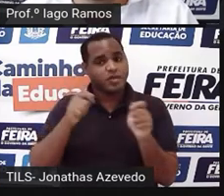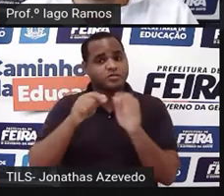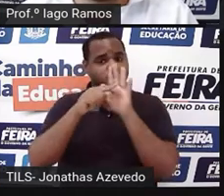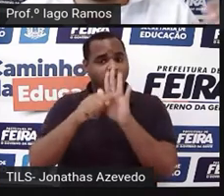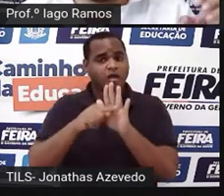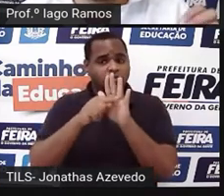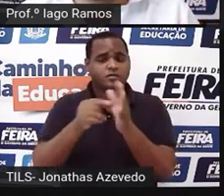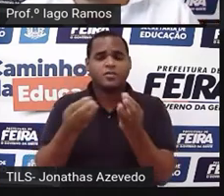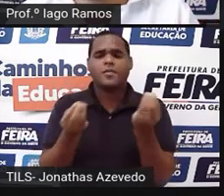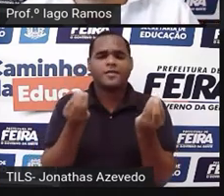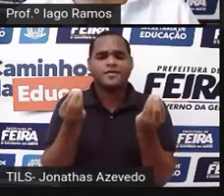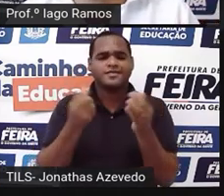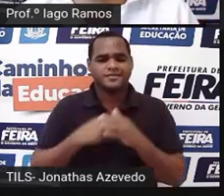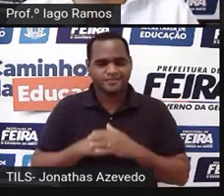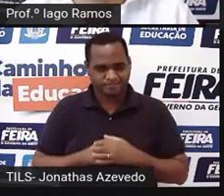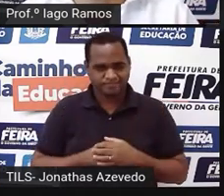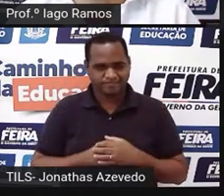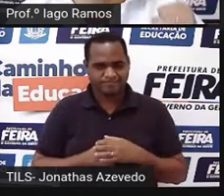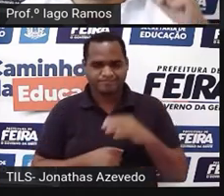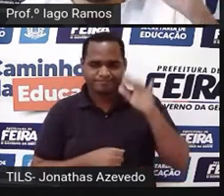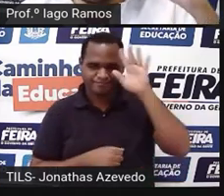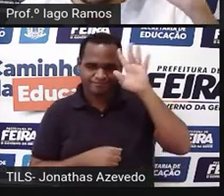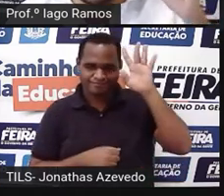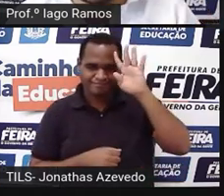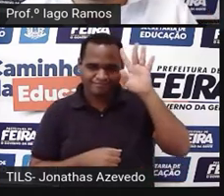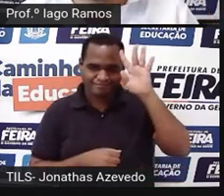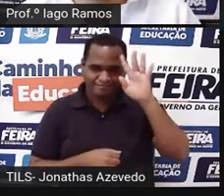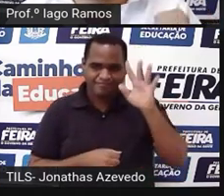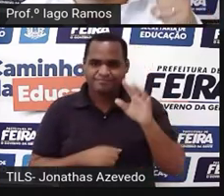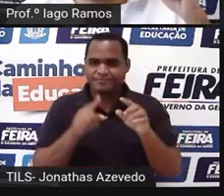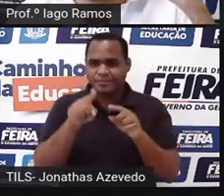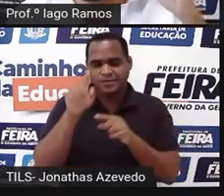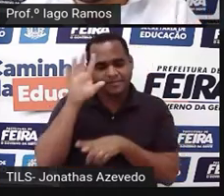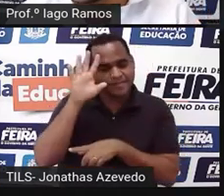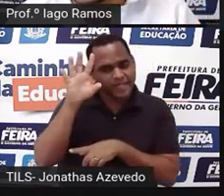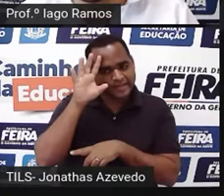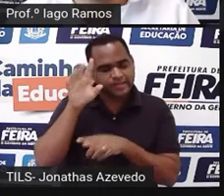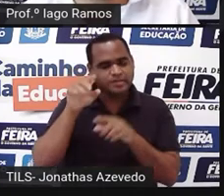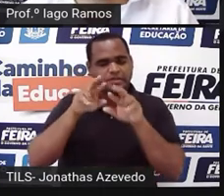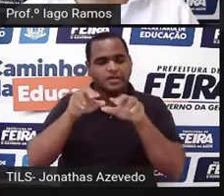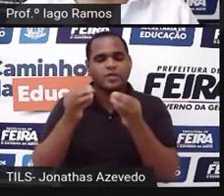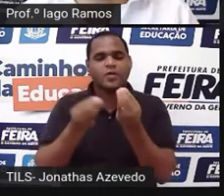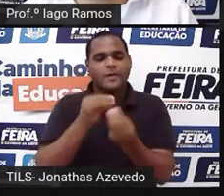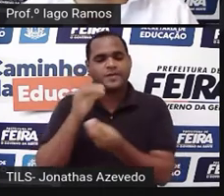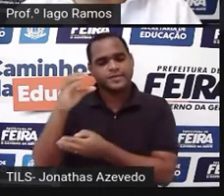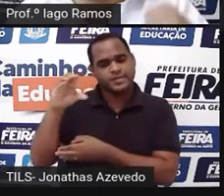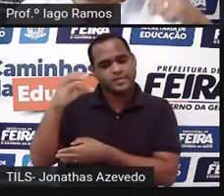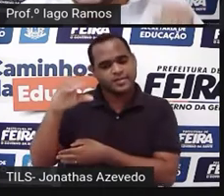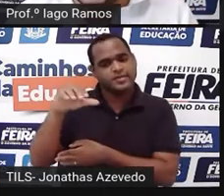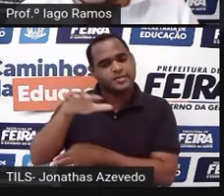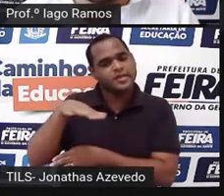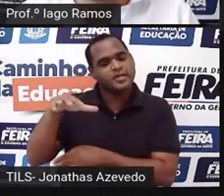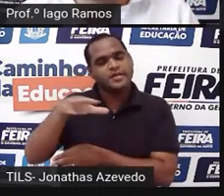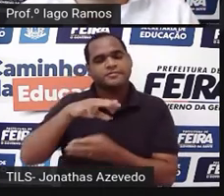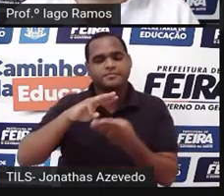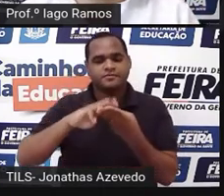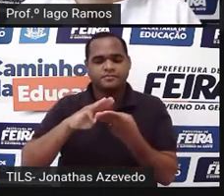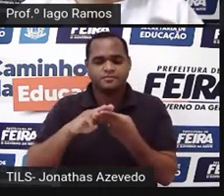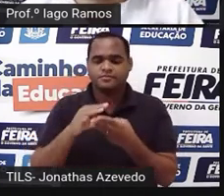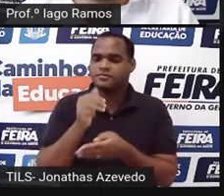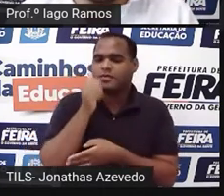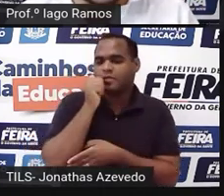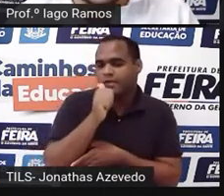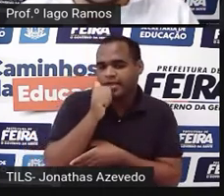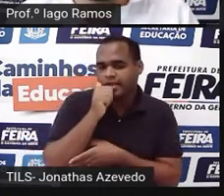tá? Então, pensa nisso, né, pensa em como essa cientista matemática, sendo uma mulher,